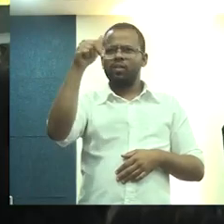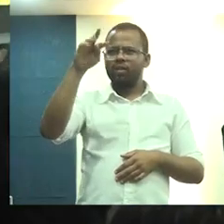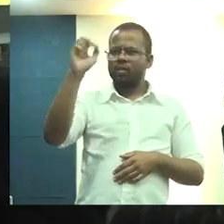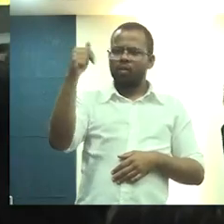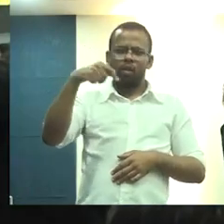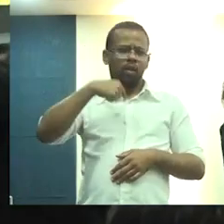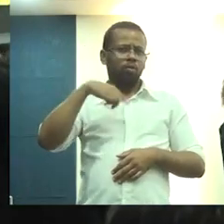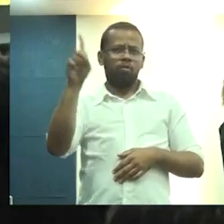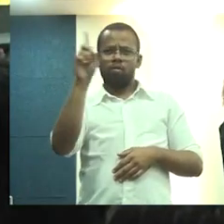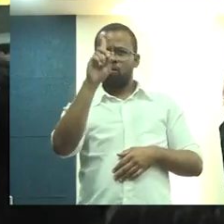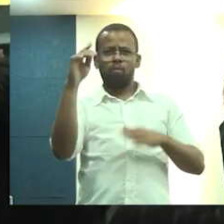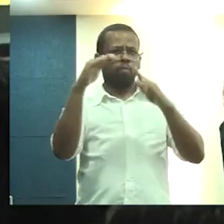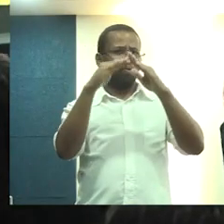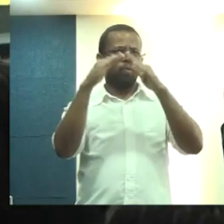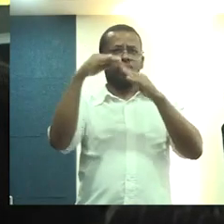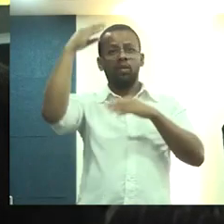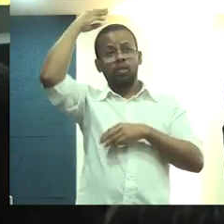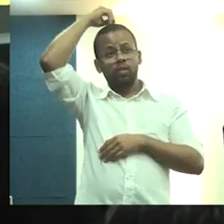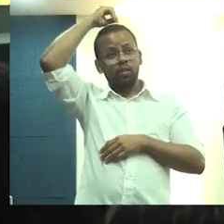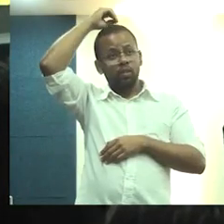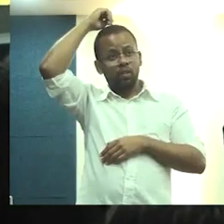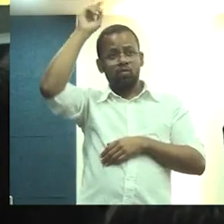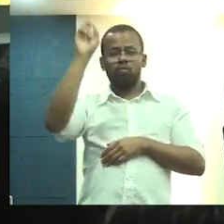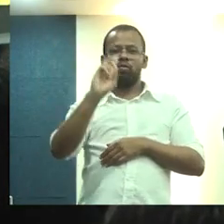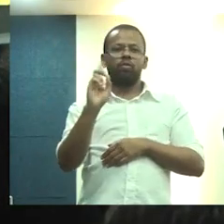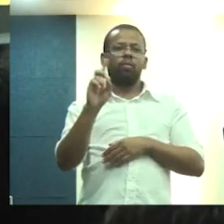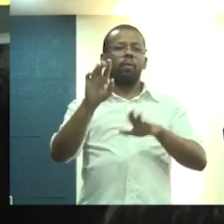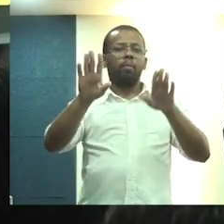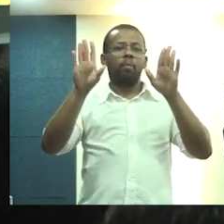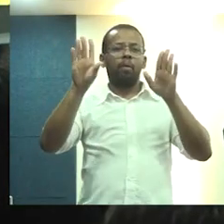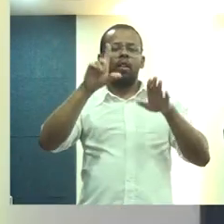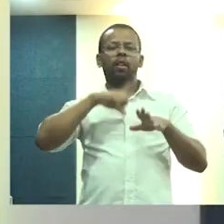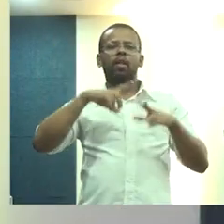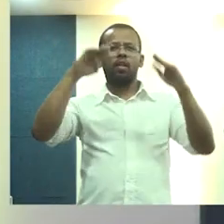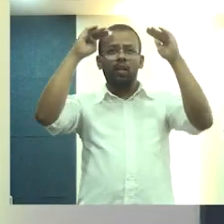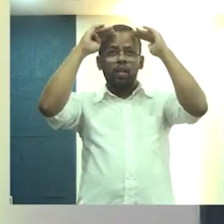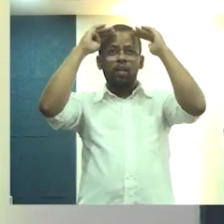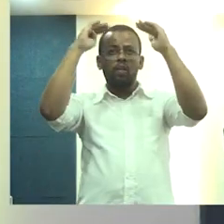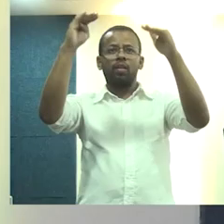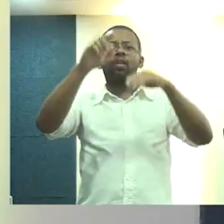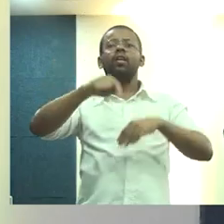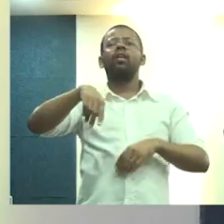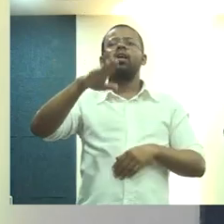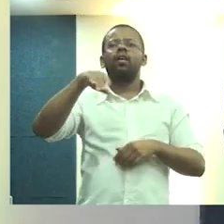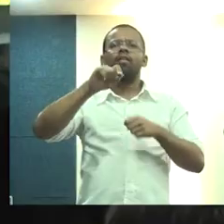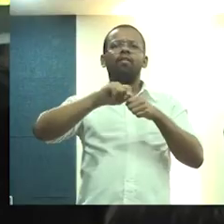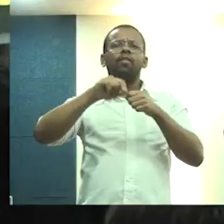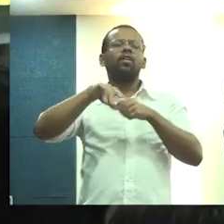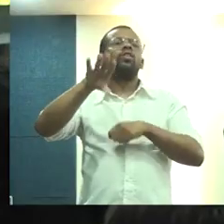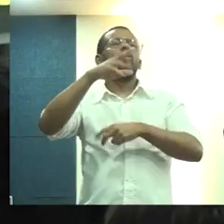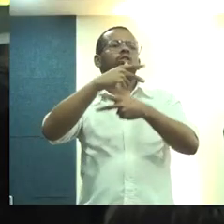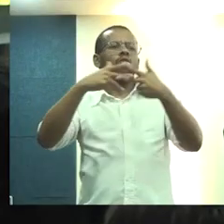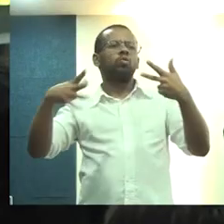Cristóvão, não. Não moro em São Cristóvão, não. Mas tem que respeitar quem faz as coisas ouvindo.